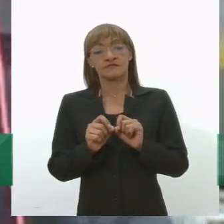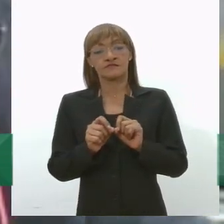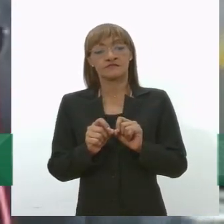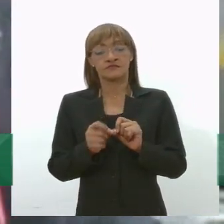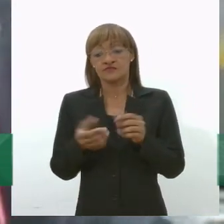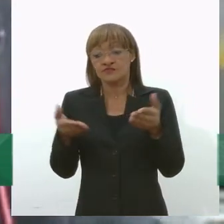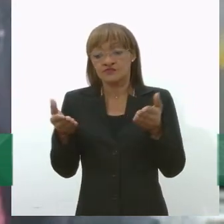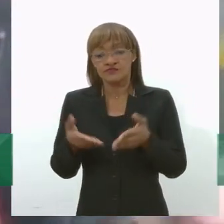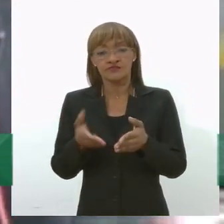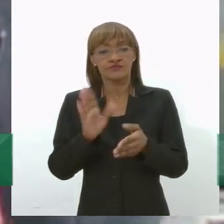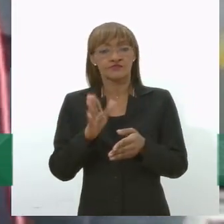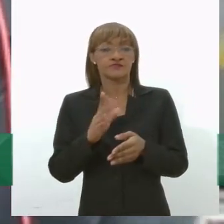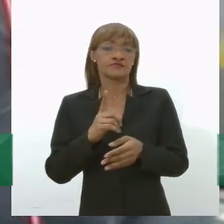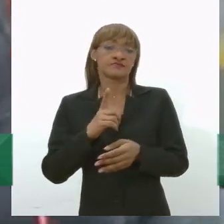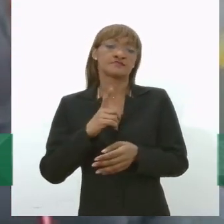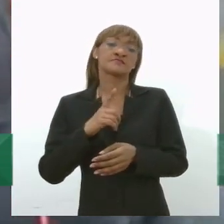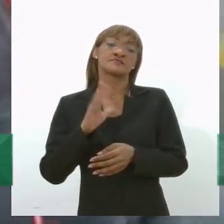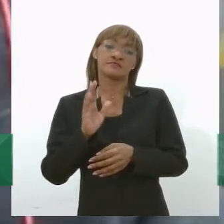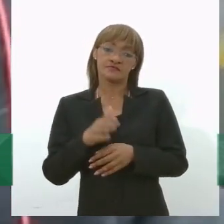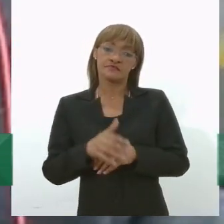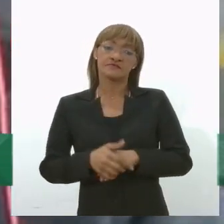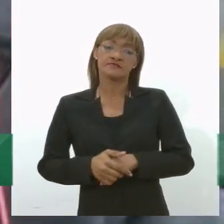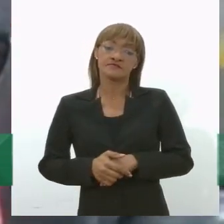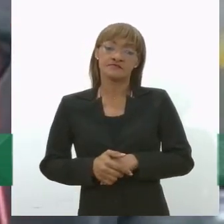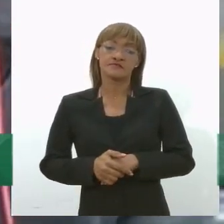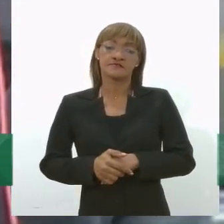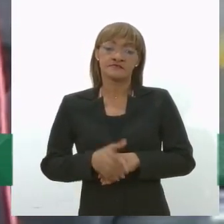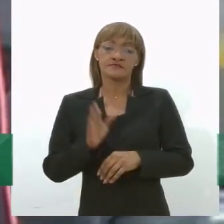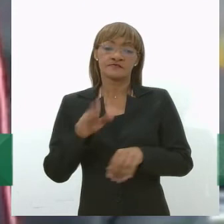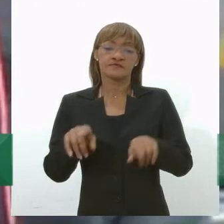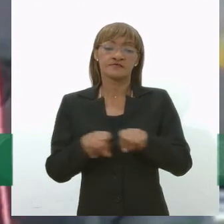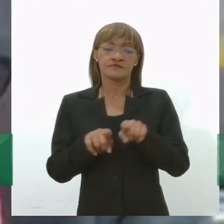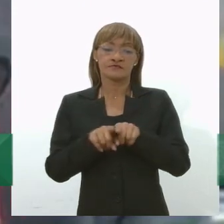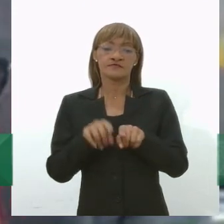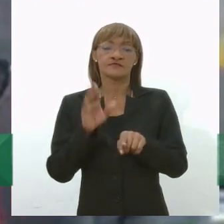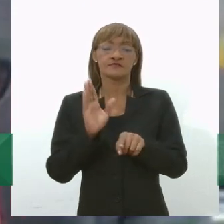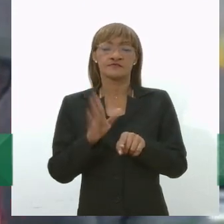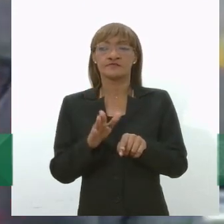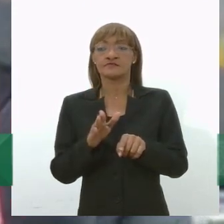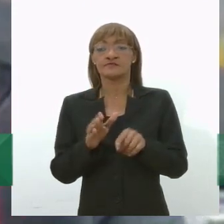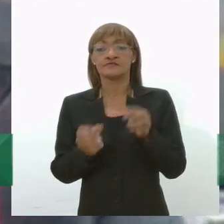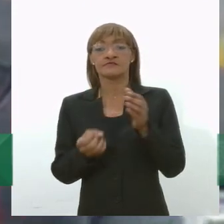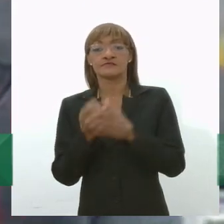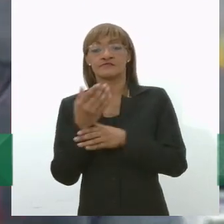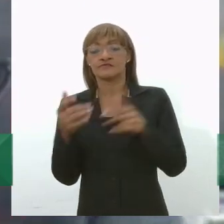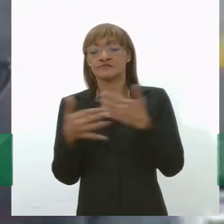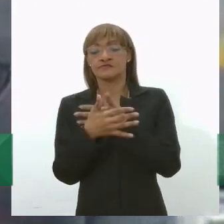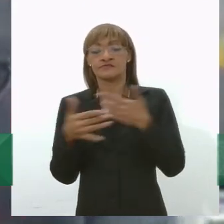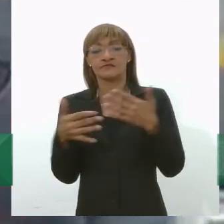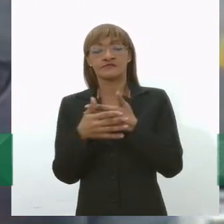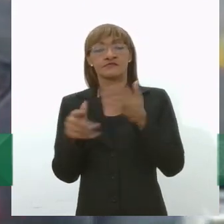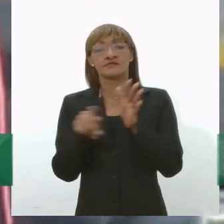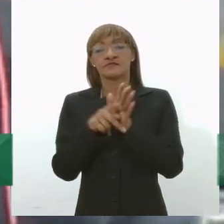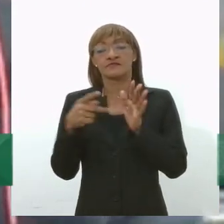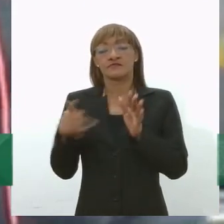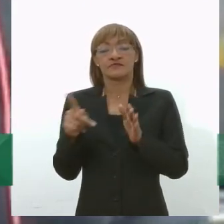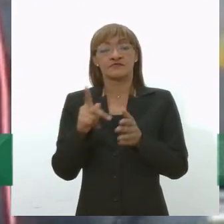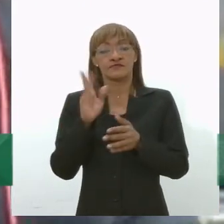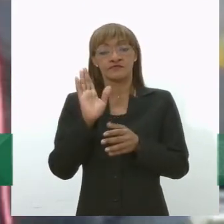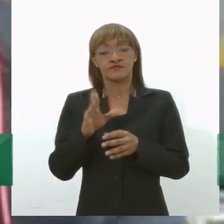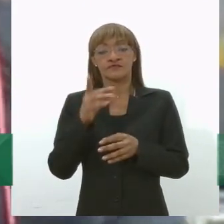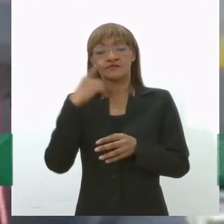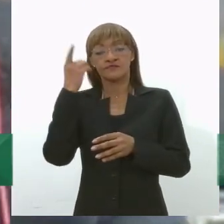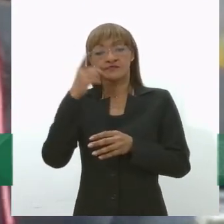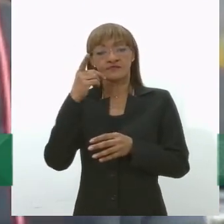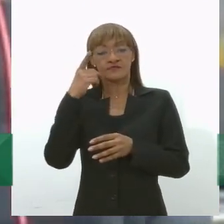que é a fração orgânica dos resíduos gerados na própria cidade então você gera uma economia local